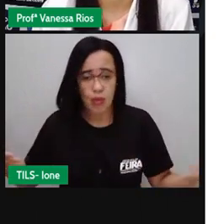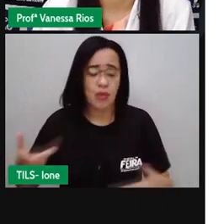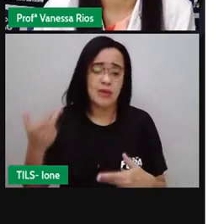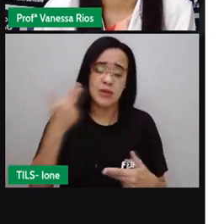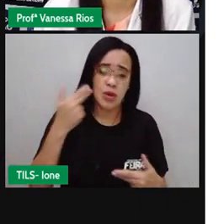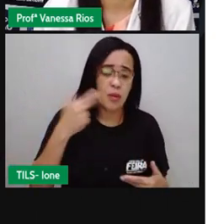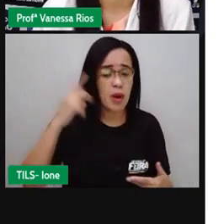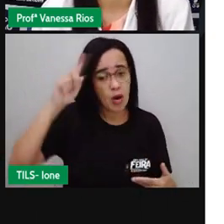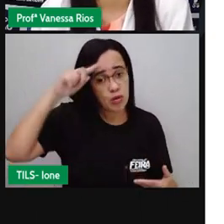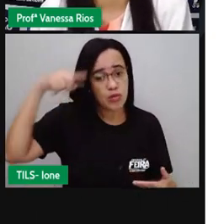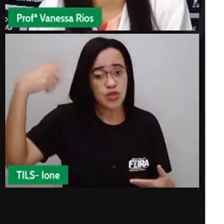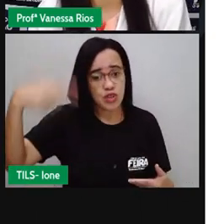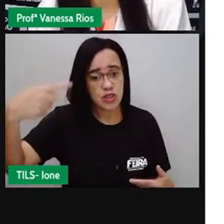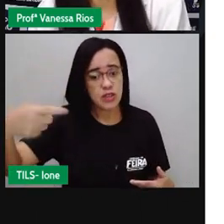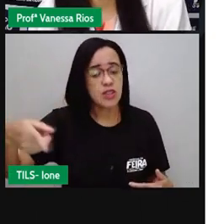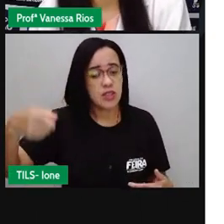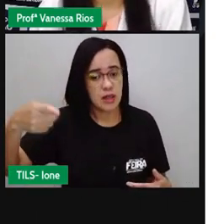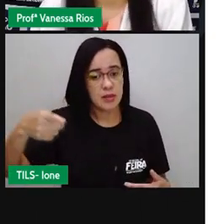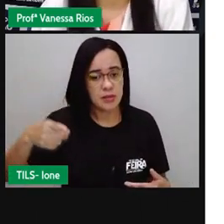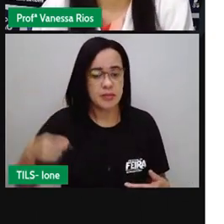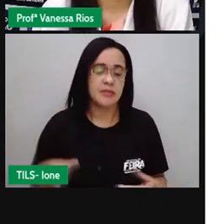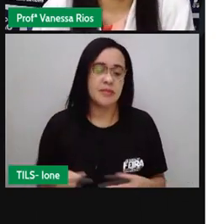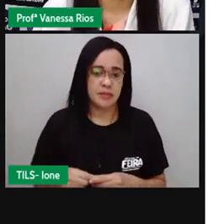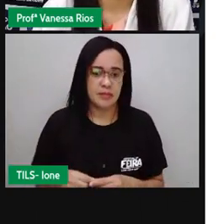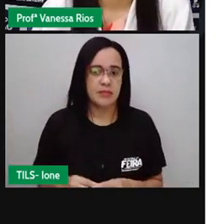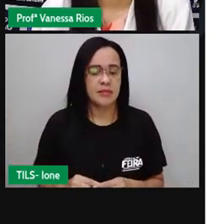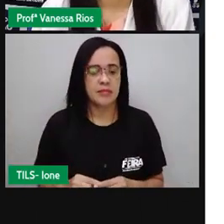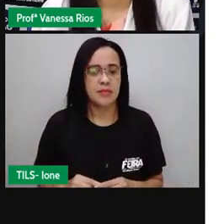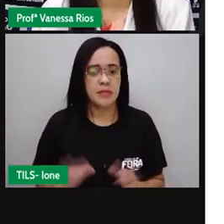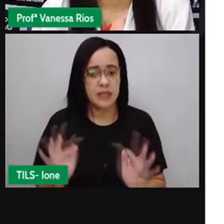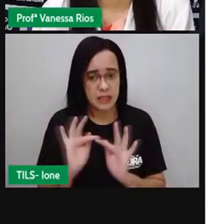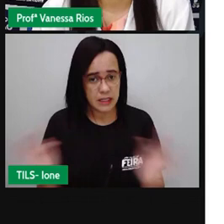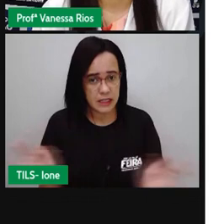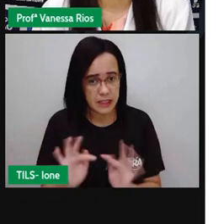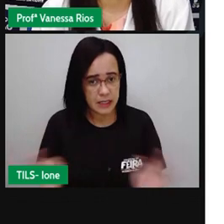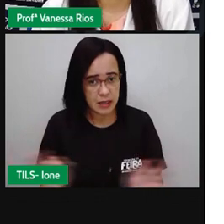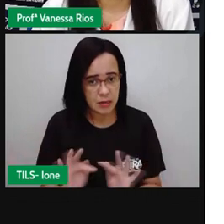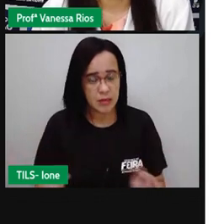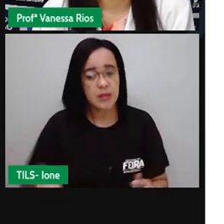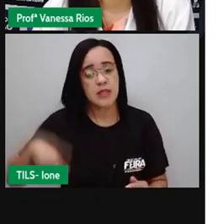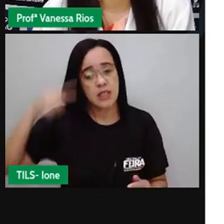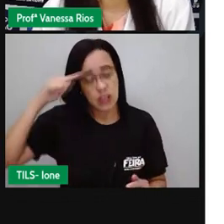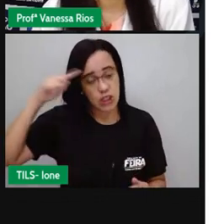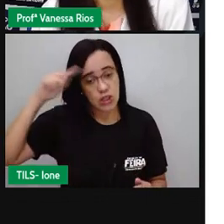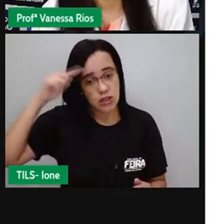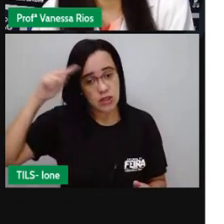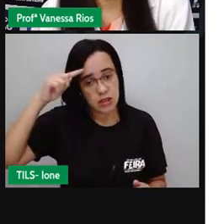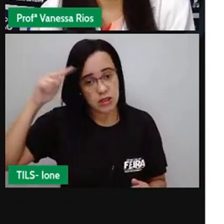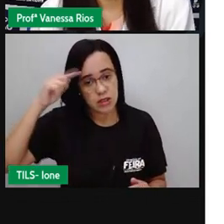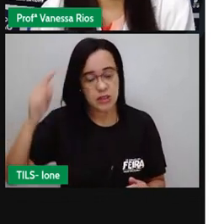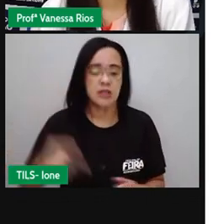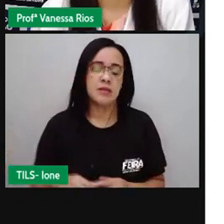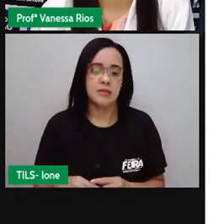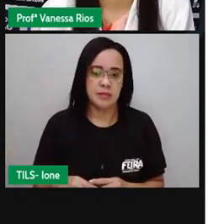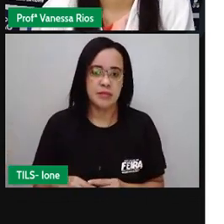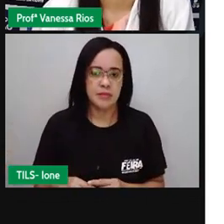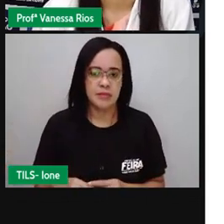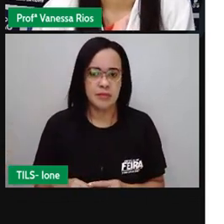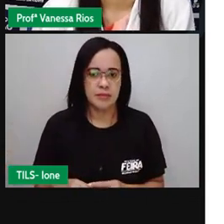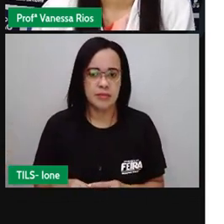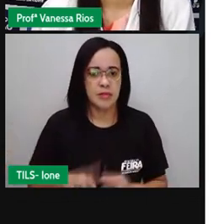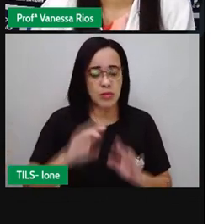traduz como uma característica comum aos dois né tipos de texto aos dois gêneros textuais